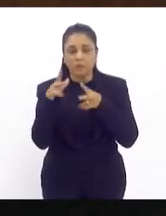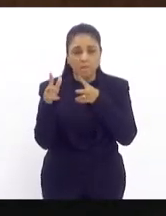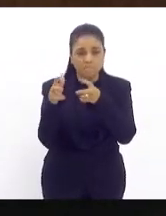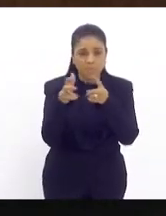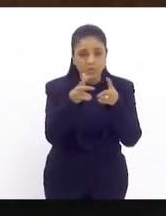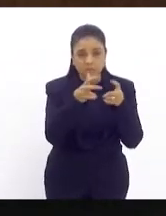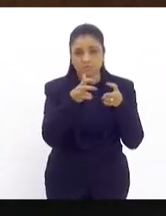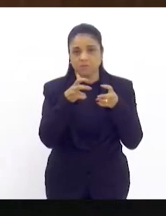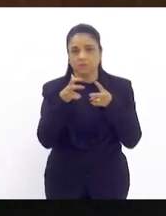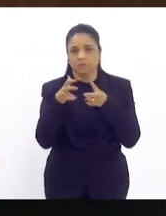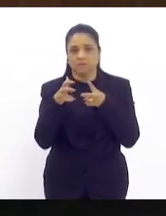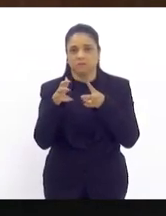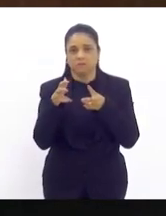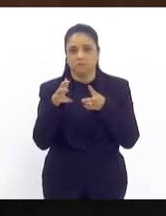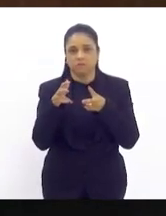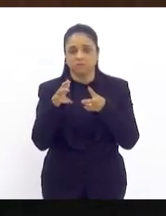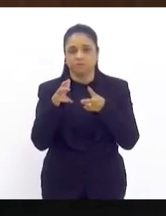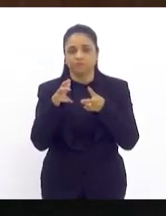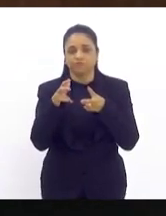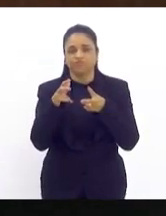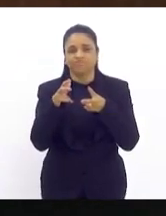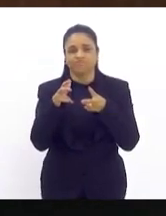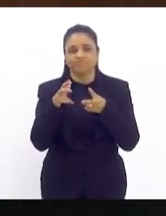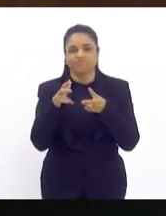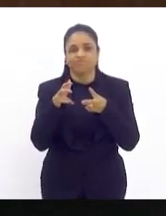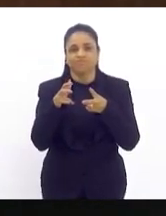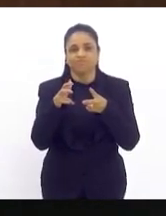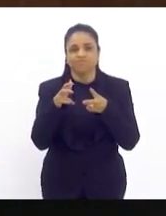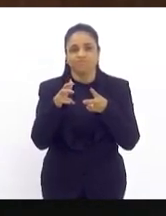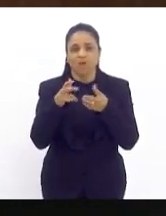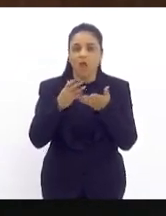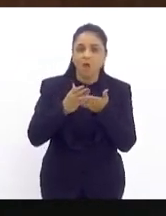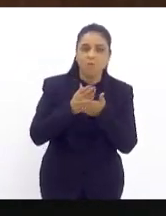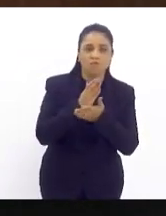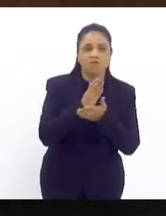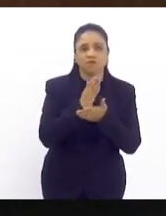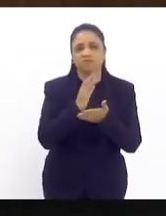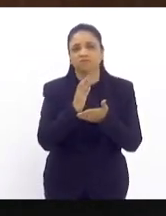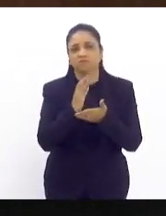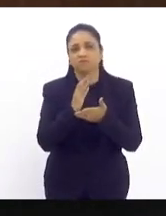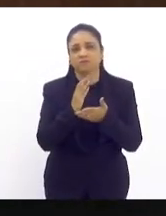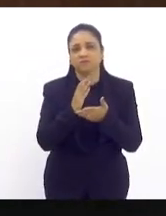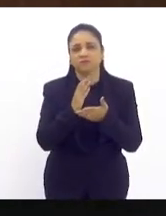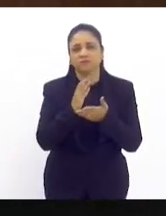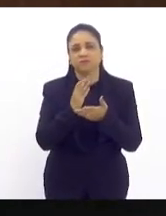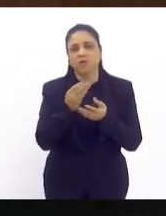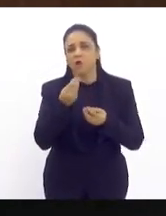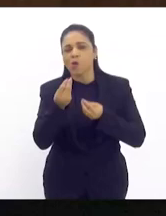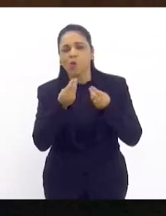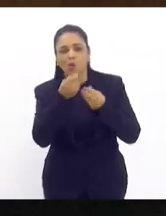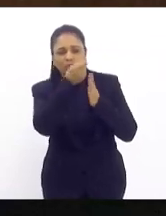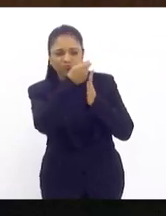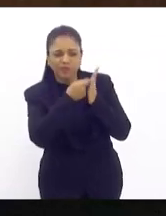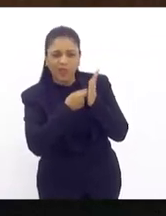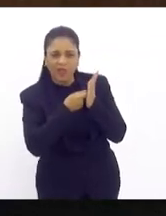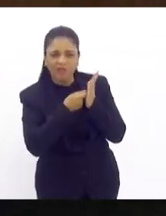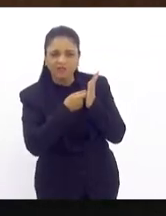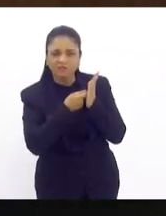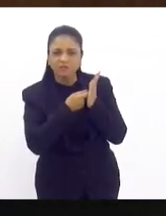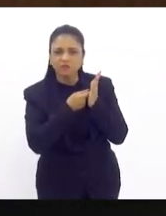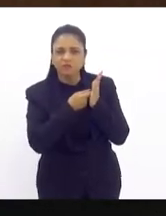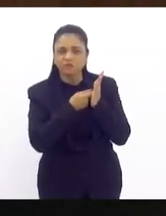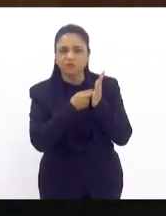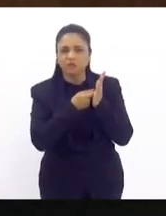bloco e na qual se aprovaria da forma como tal texto não levando em